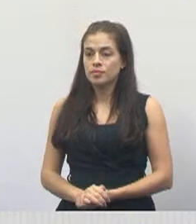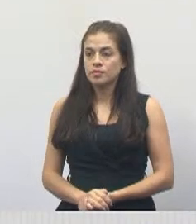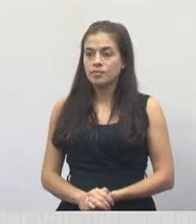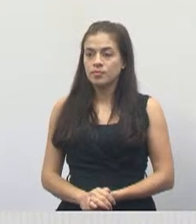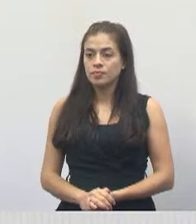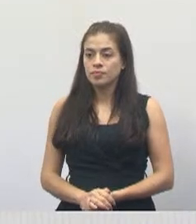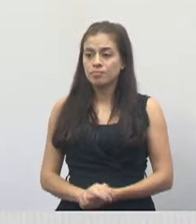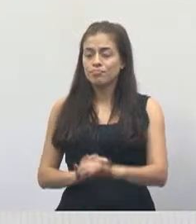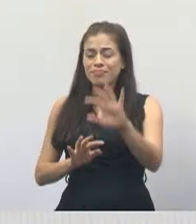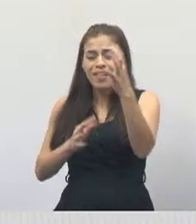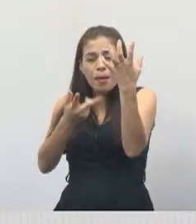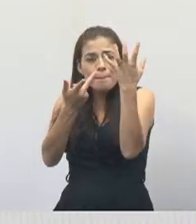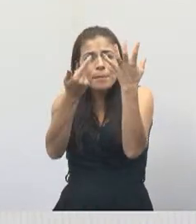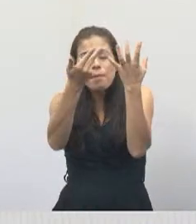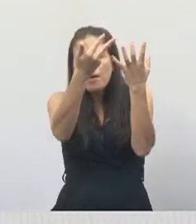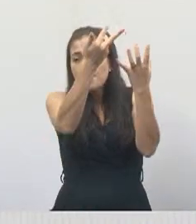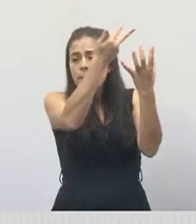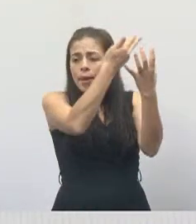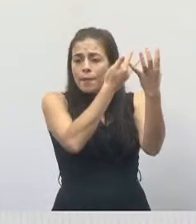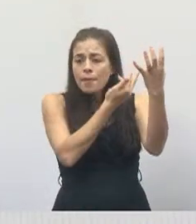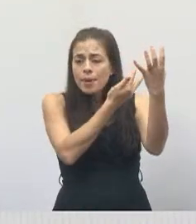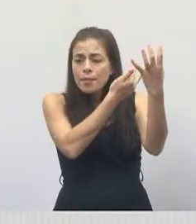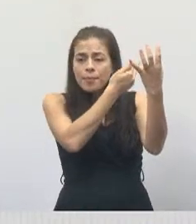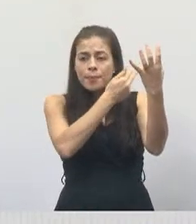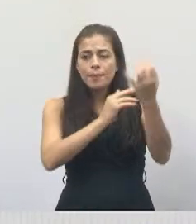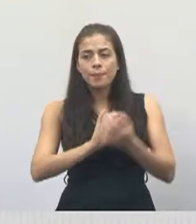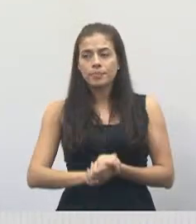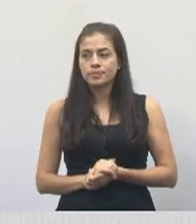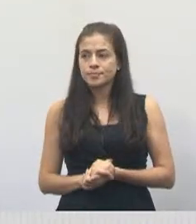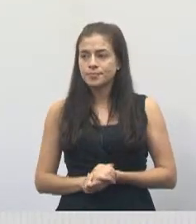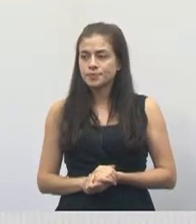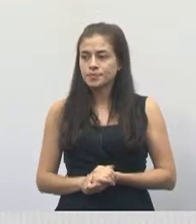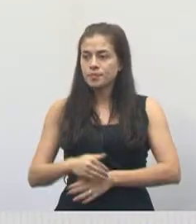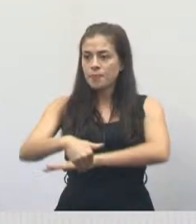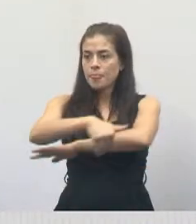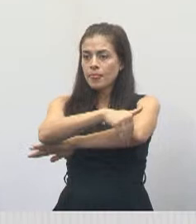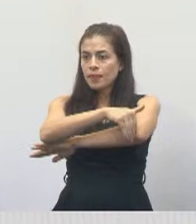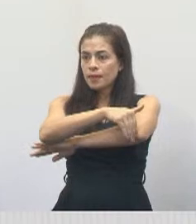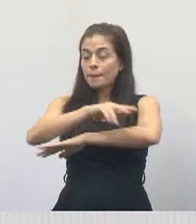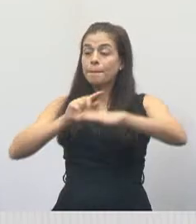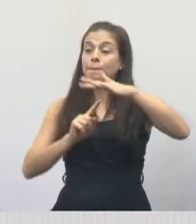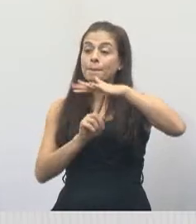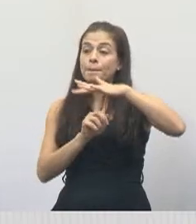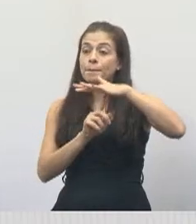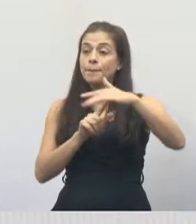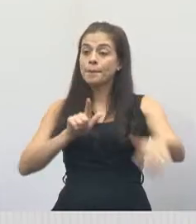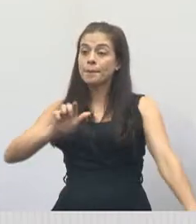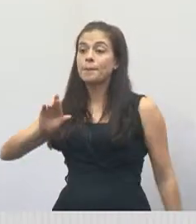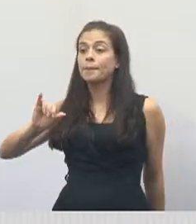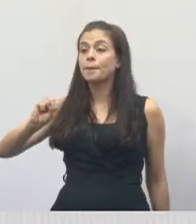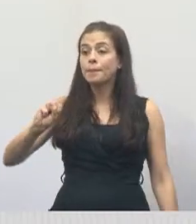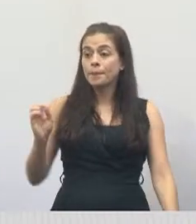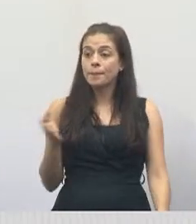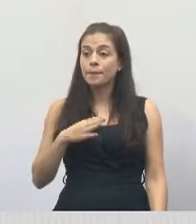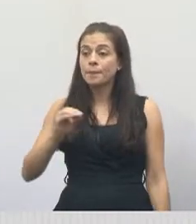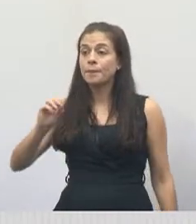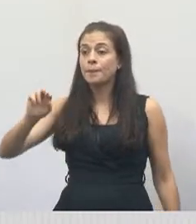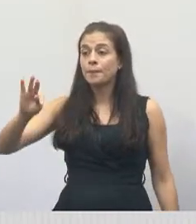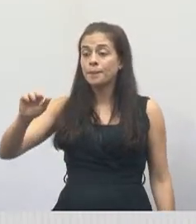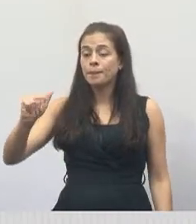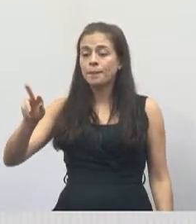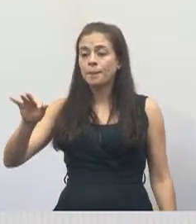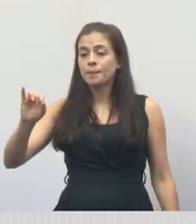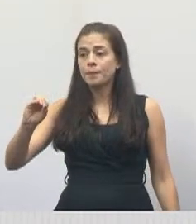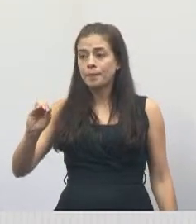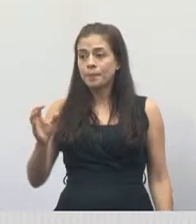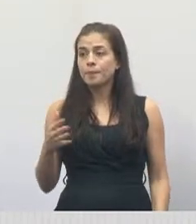Poda dos galhos de uma árvore, na Praça Luiz Otávio Leal, no